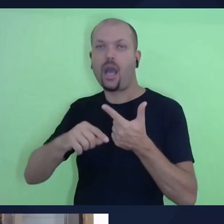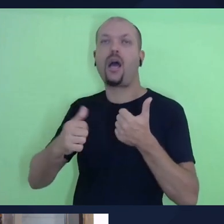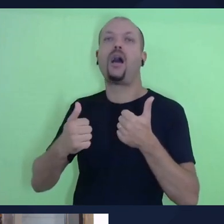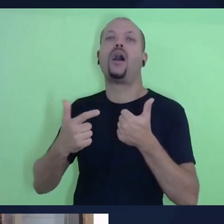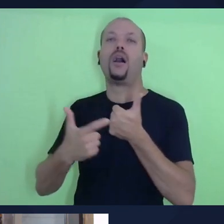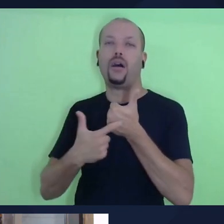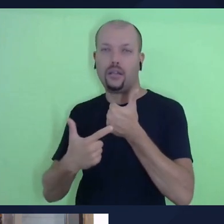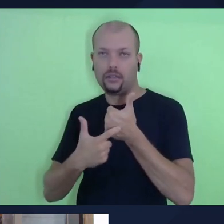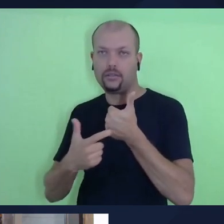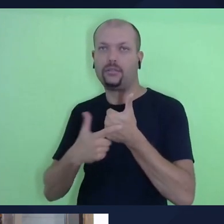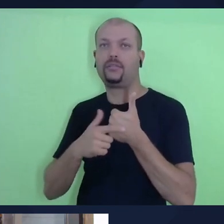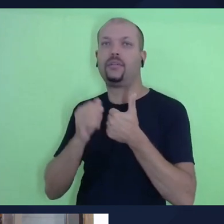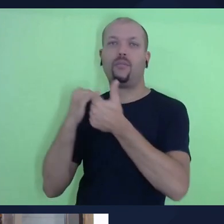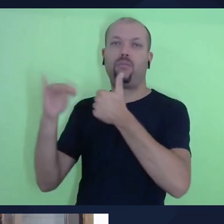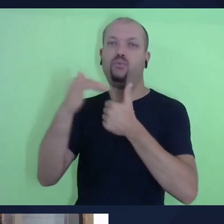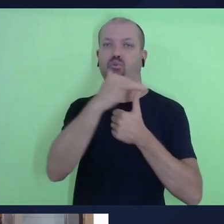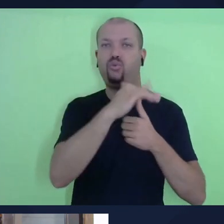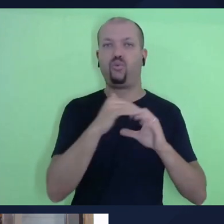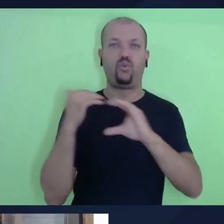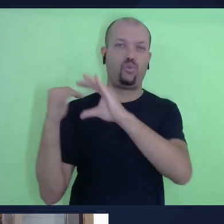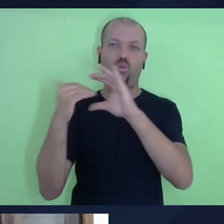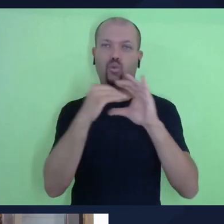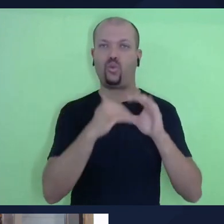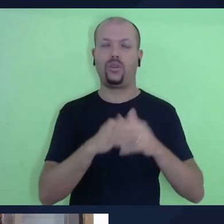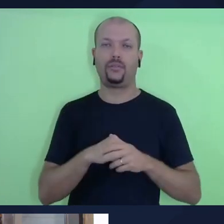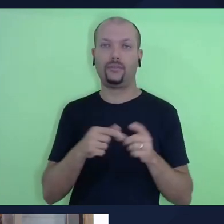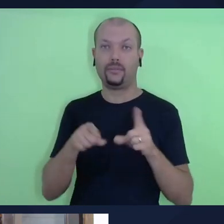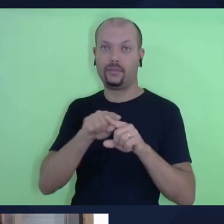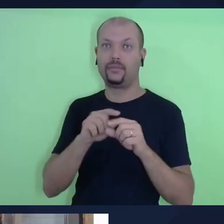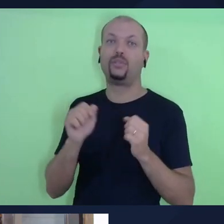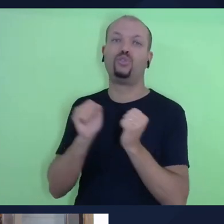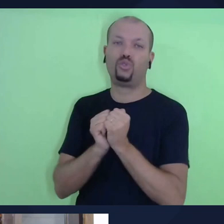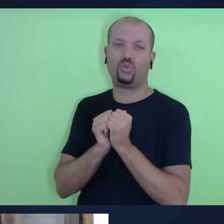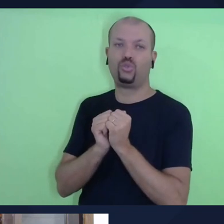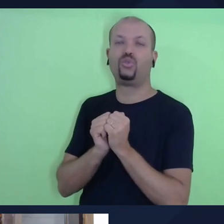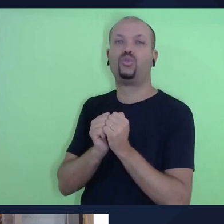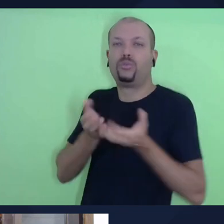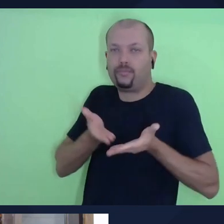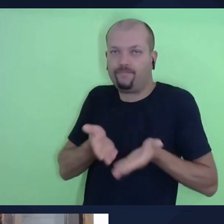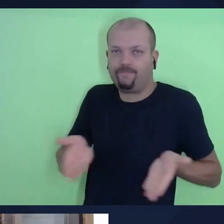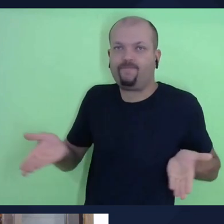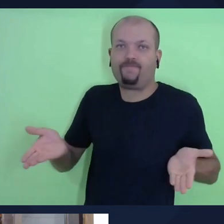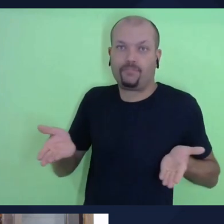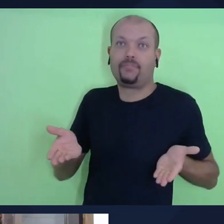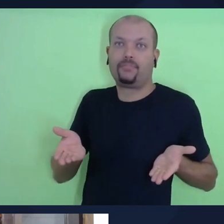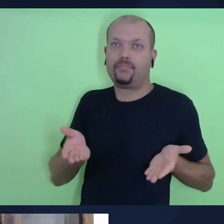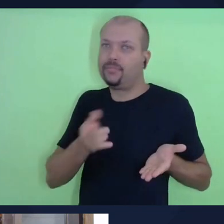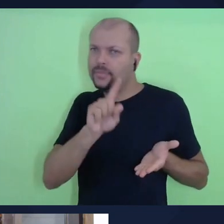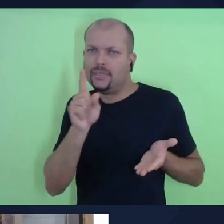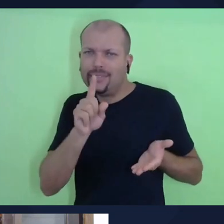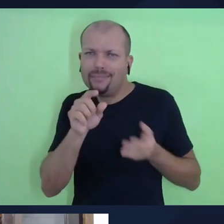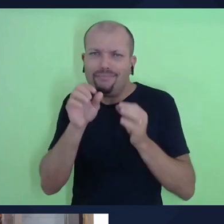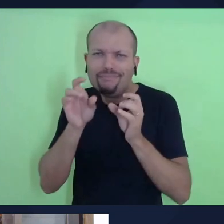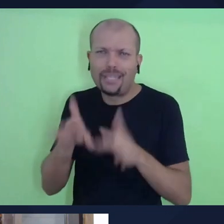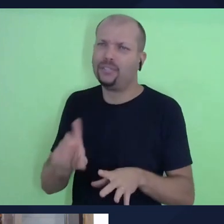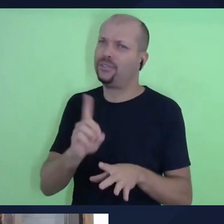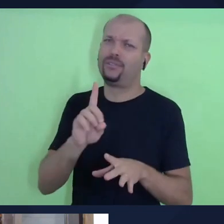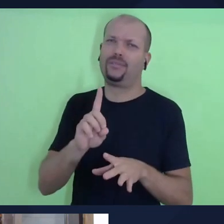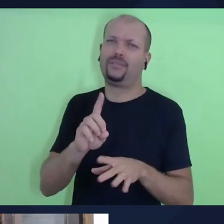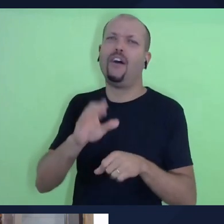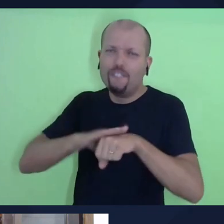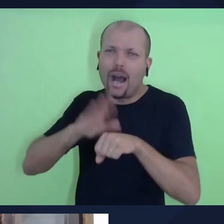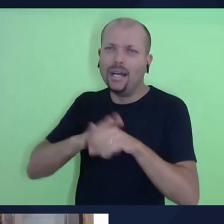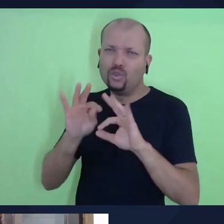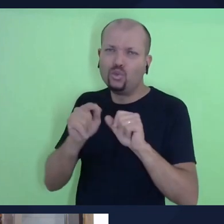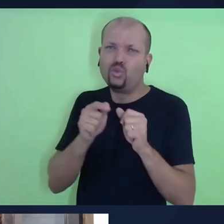e compartilhar o link, tá bom? Então, portanto, em parceria com a livros7.com, não deixe de fazer esses passos aí, para